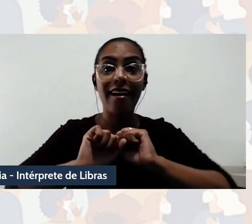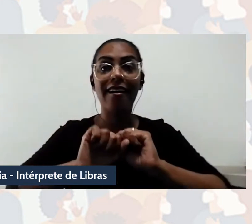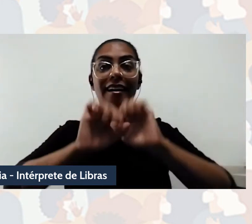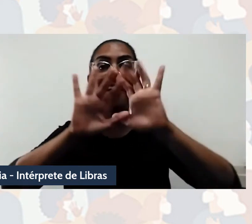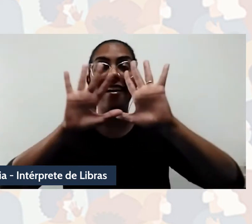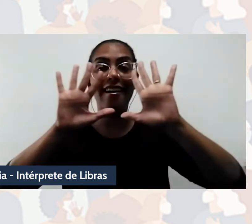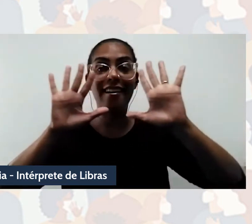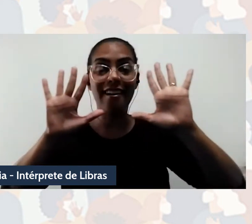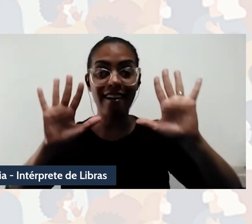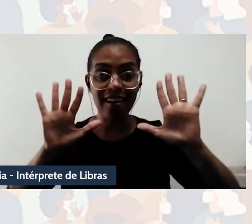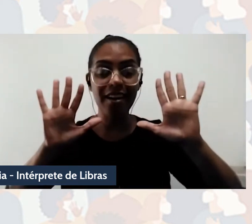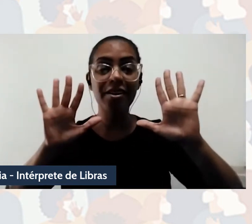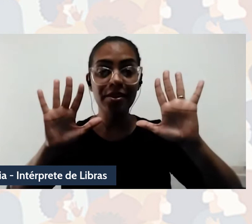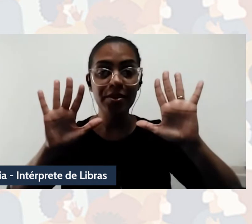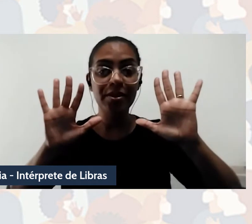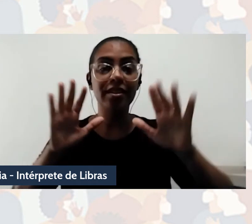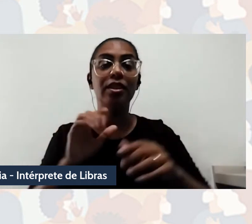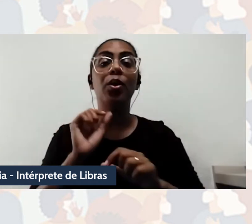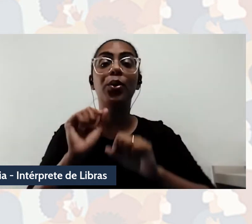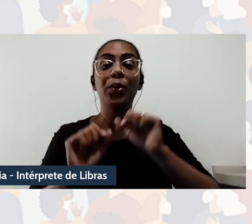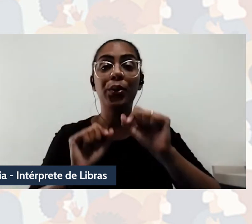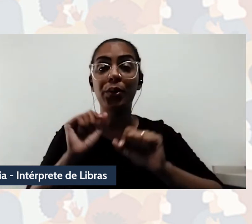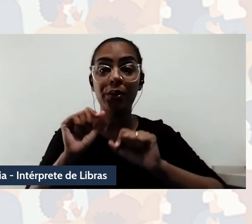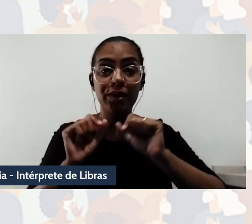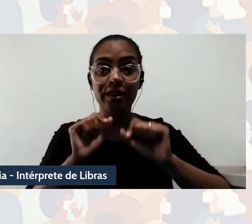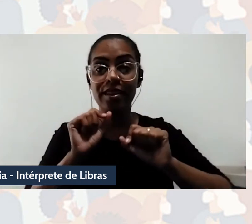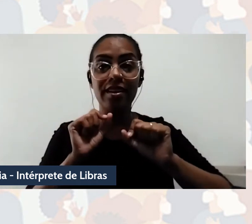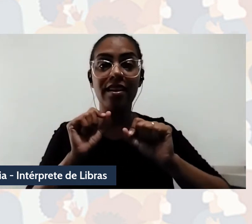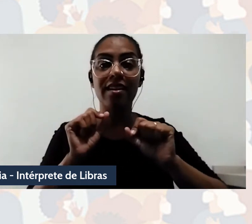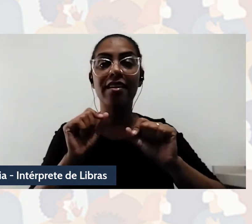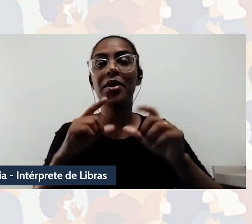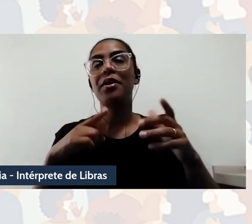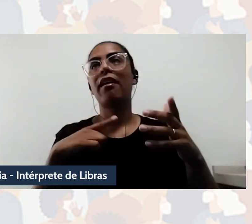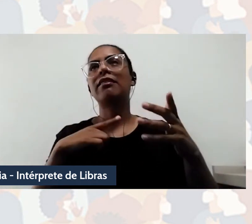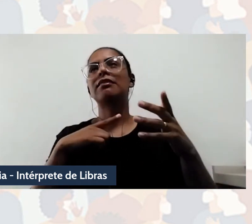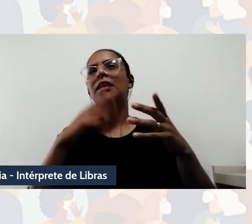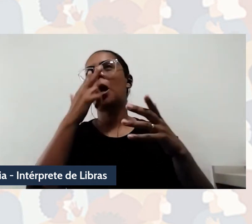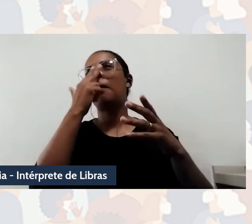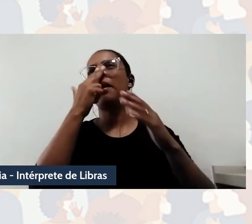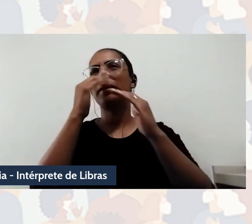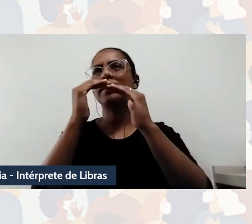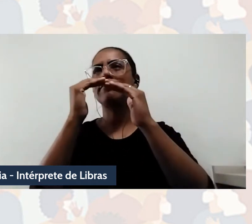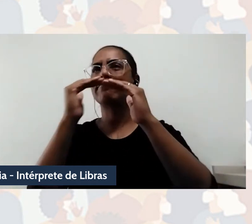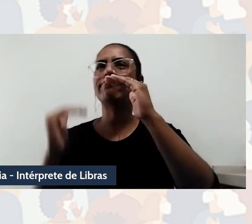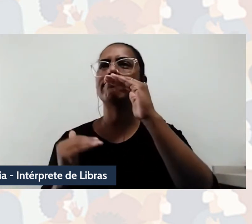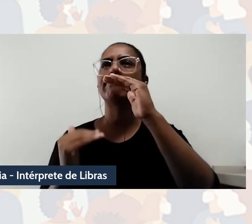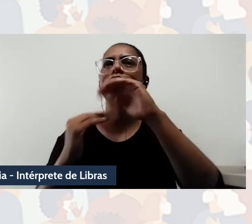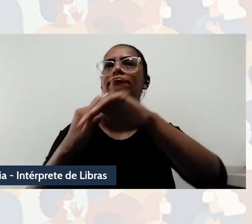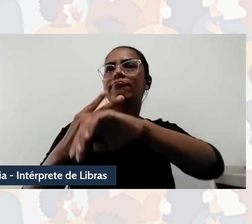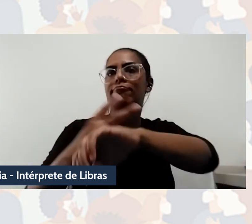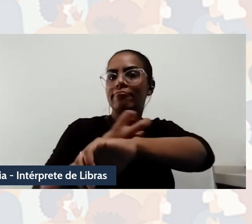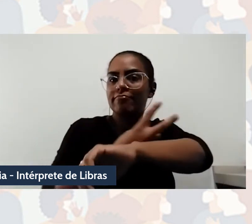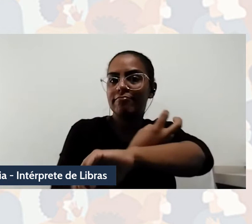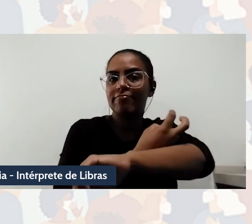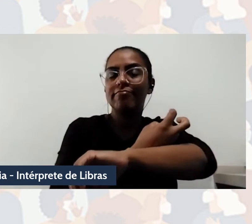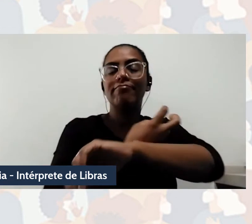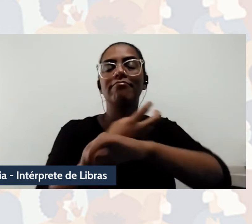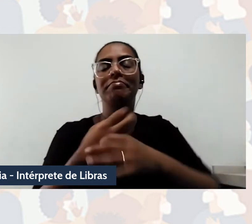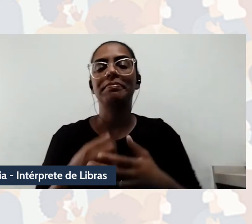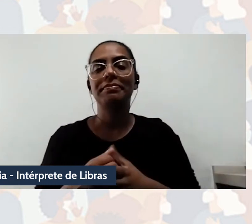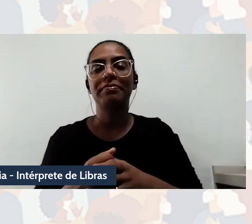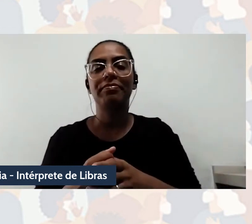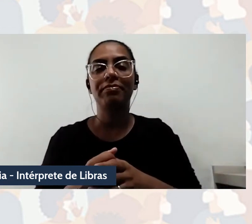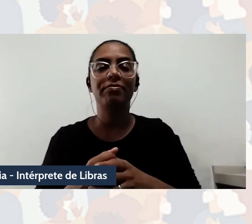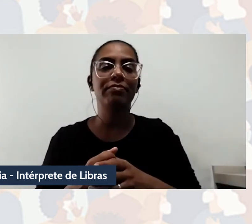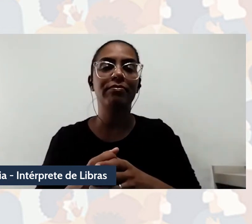é também fruto ainda de uma certa subalternidade epistêmica. Então, um dos princípios seria a